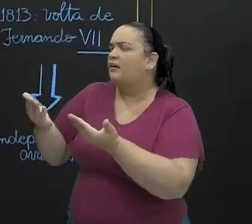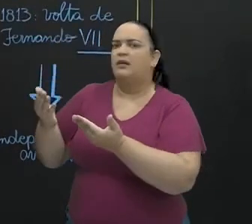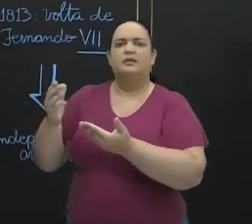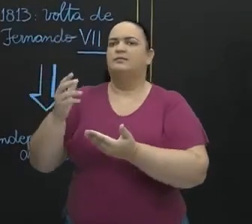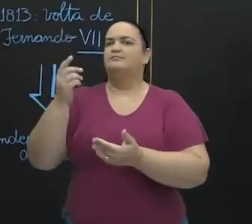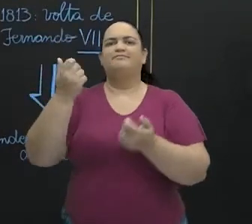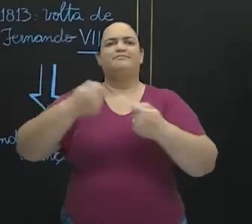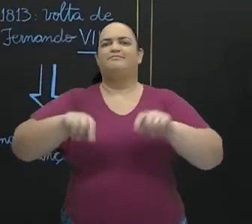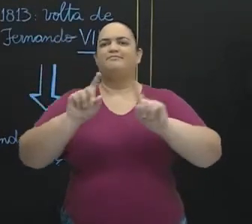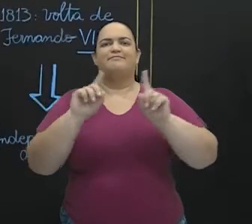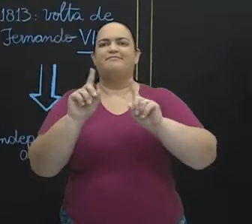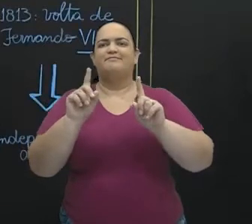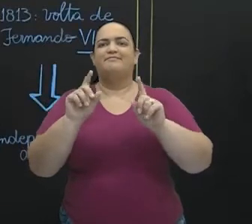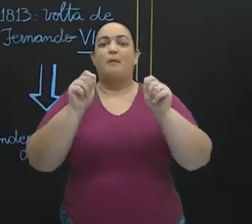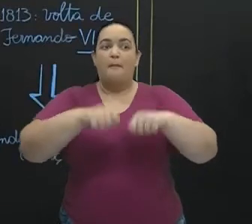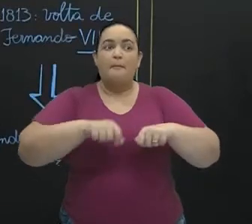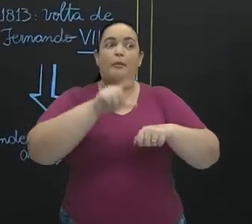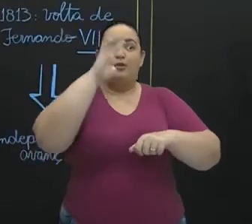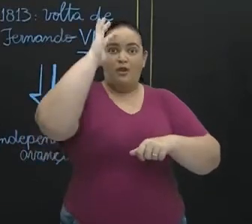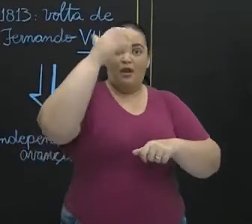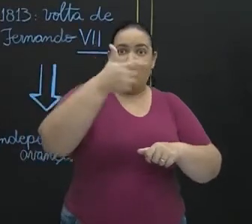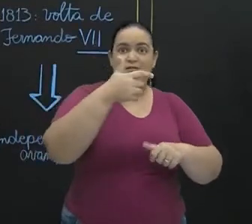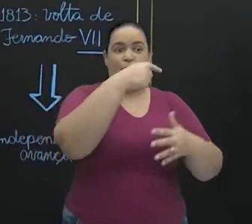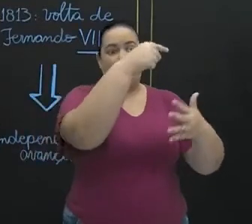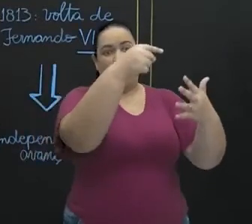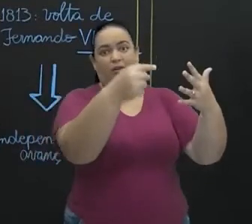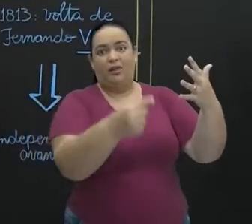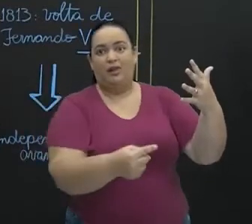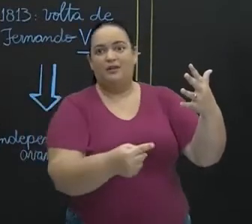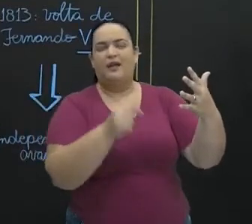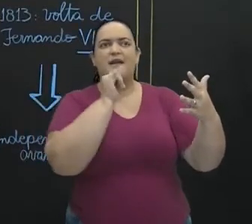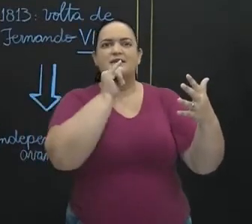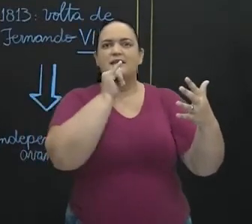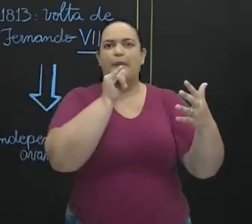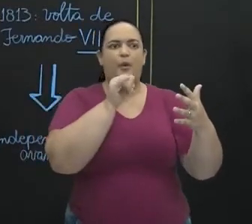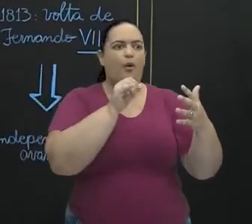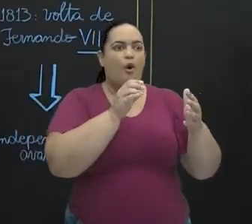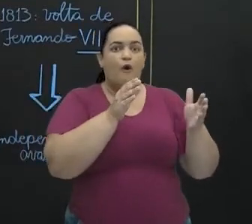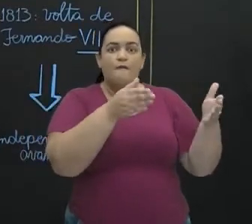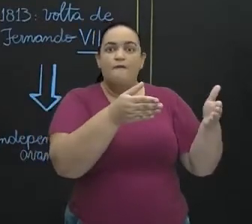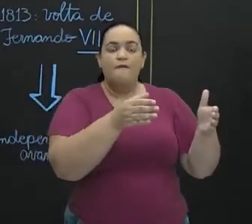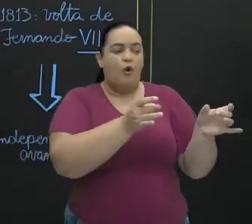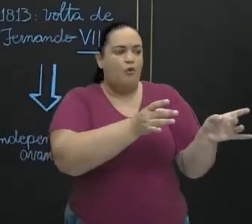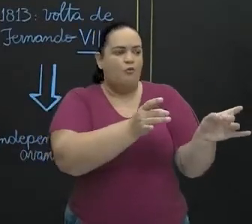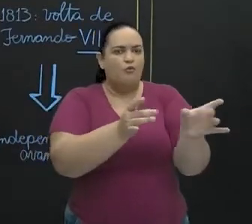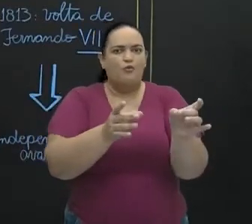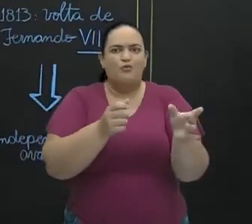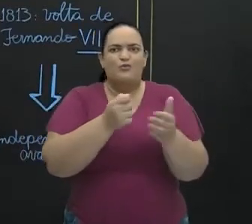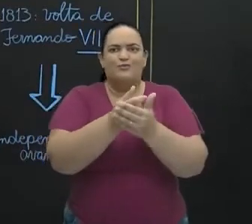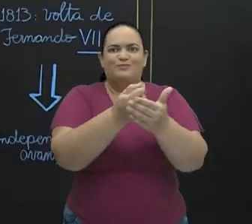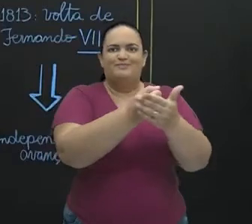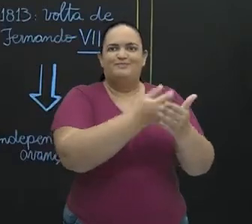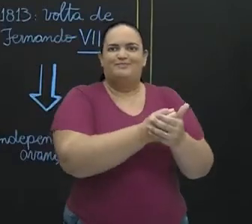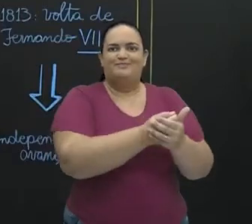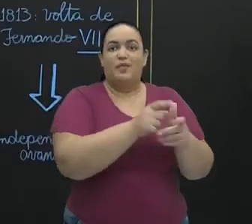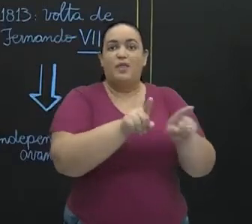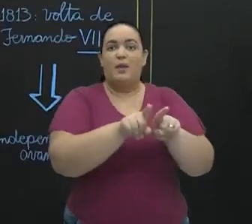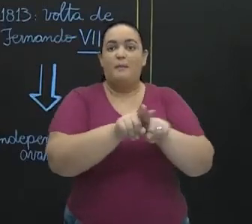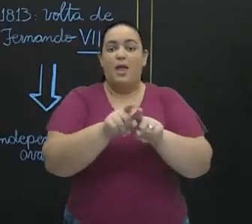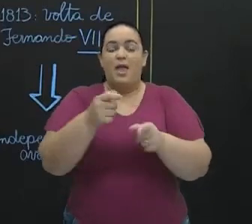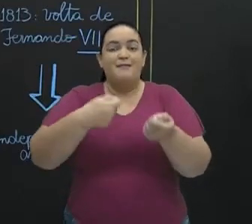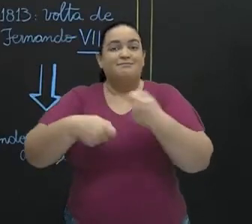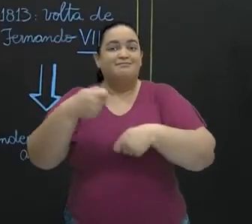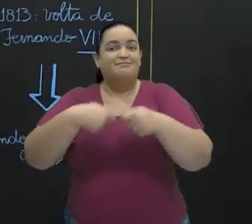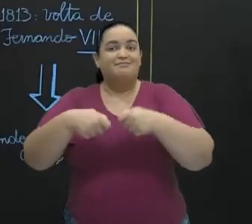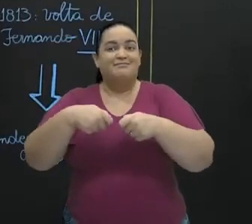e podendo decidir uma série de coisas, inclusive relativas a comércio, além da administração colonial. Então, que que